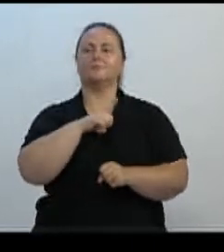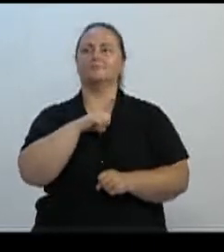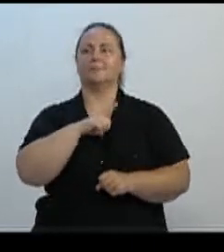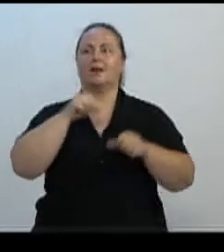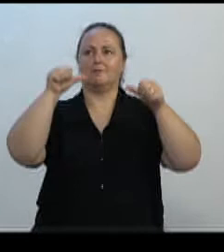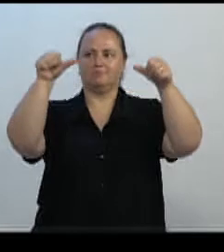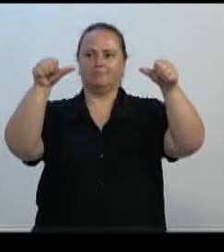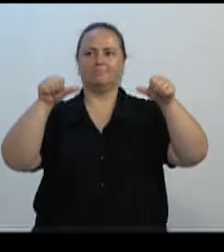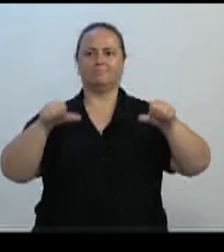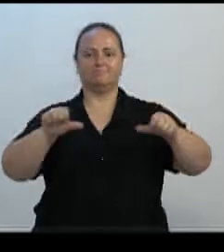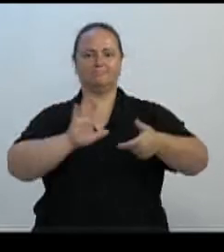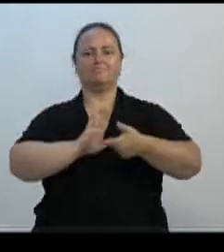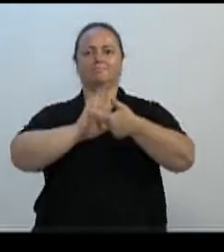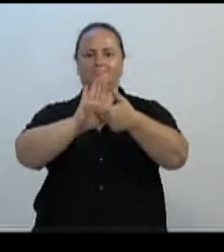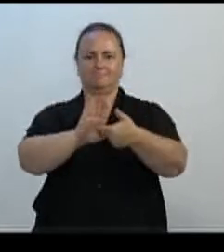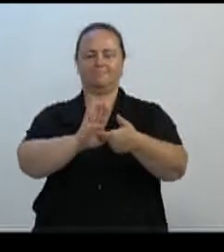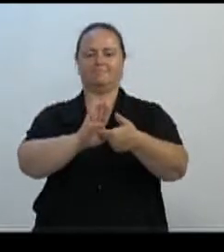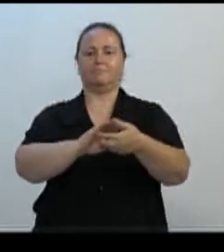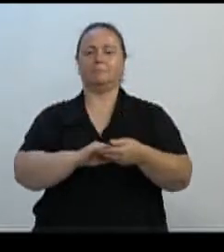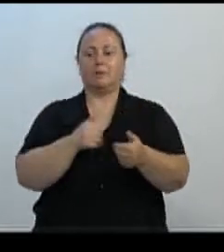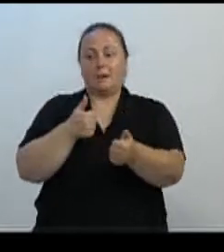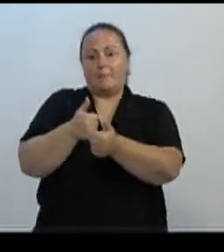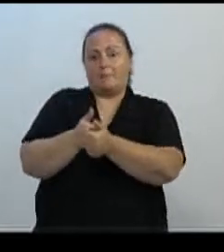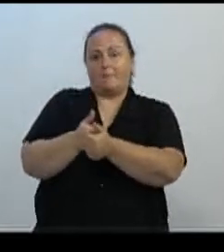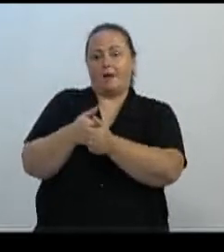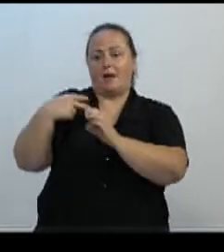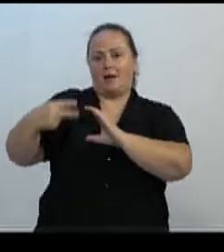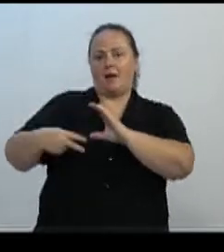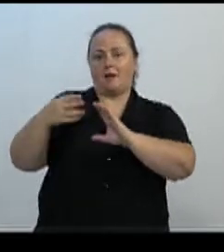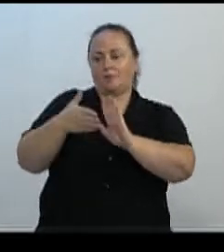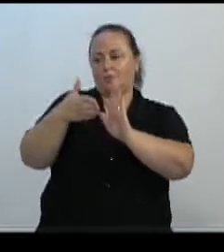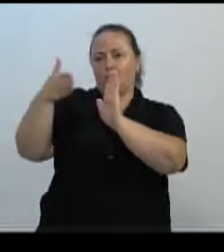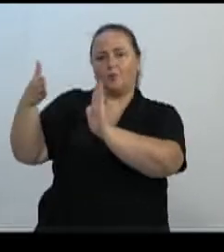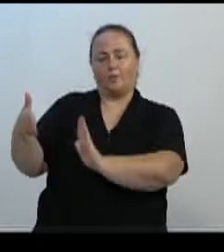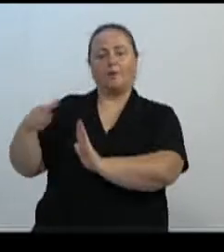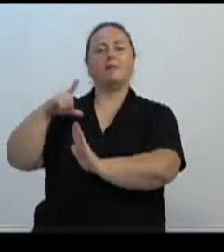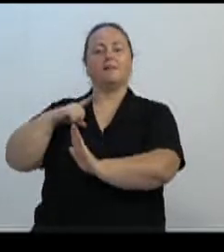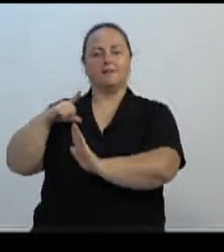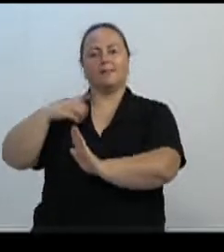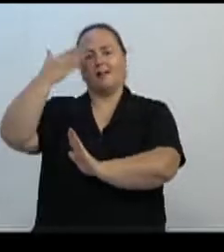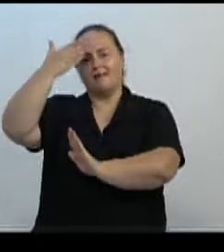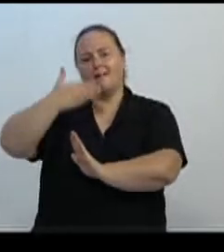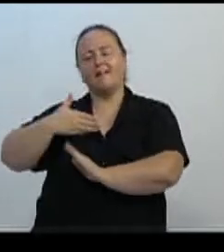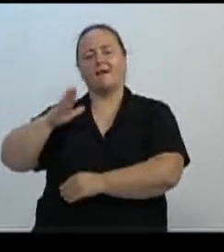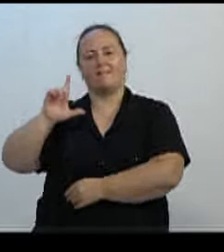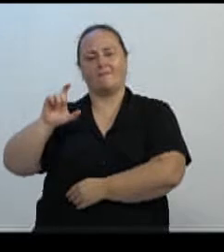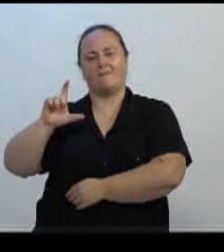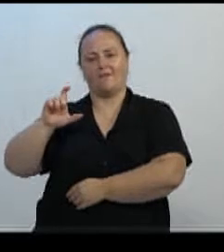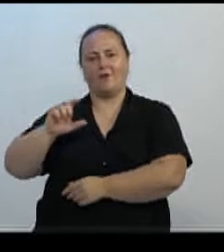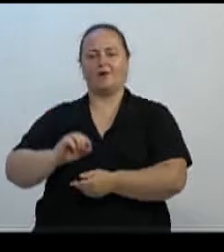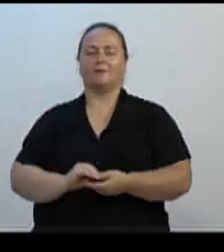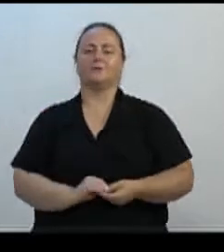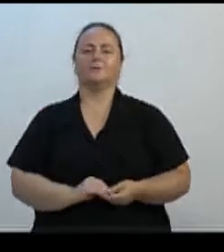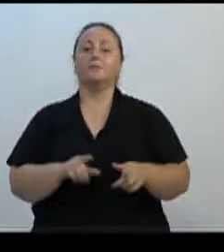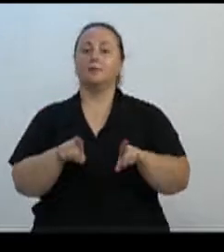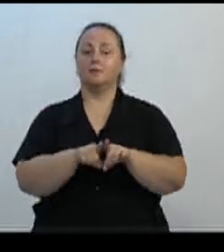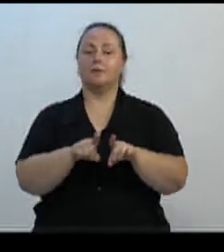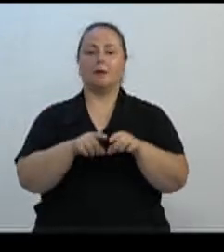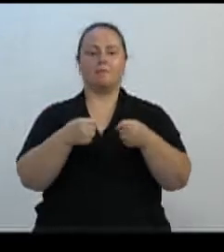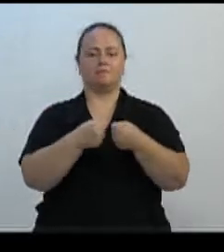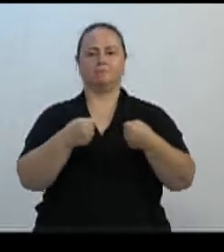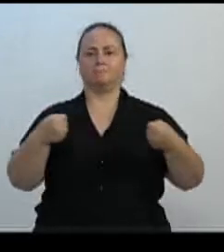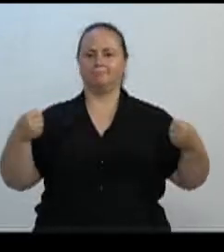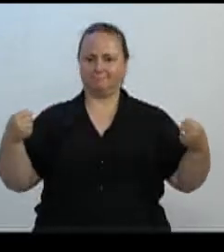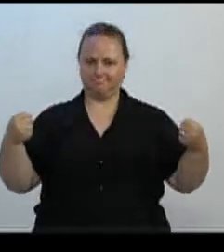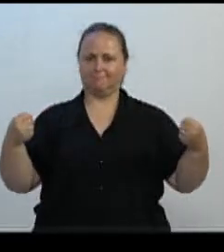ao lado do plenário da Câmara, algumas atividades sociais, inclusive um pedágio que será realizado no